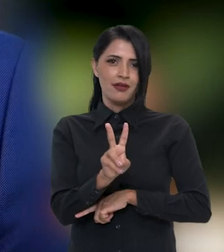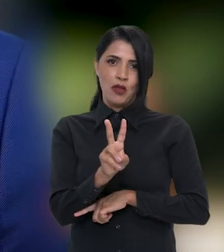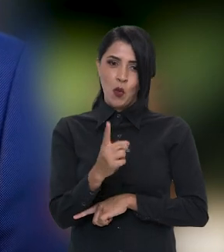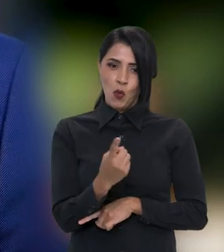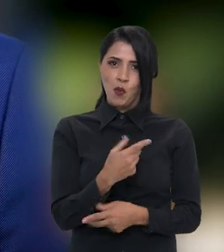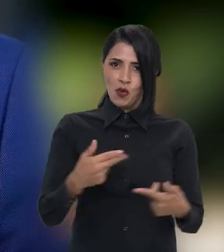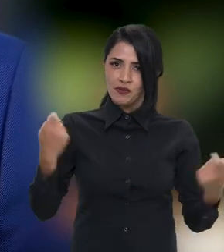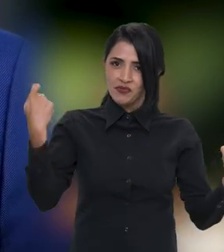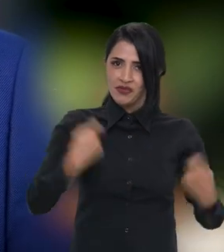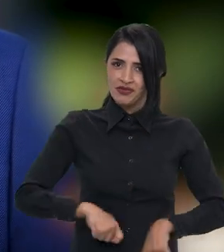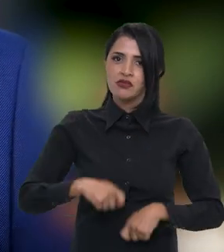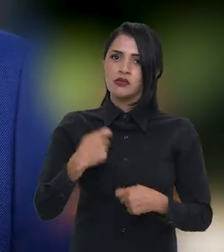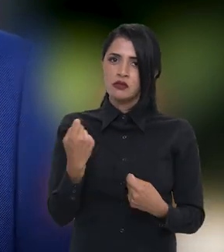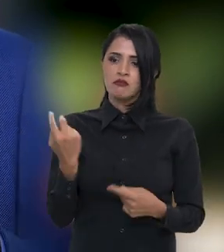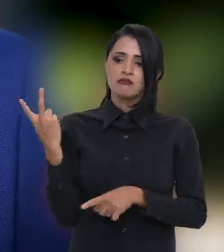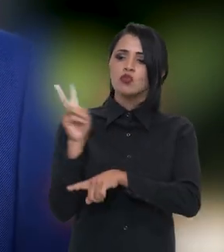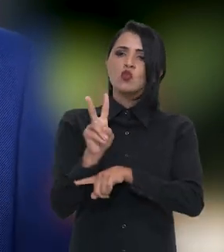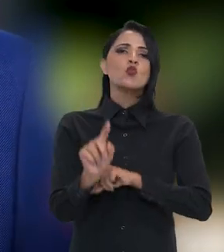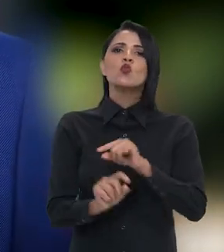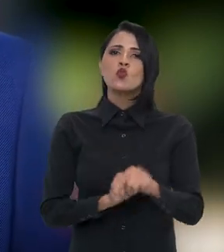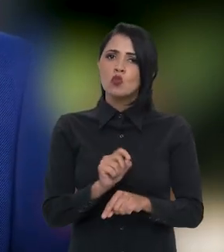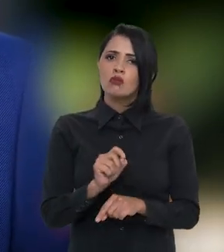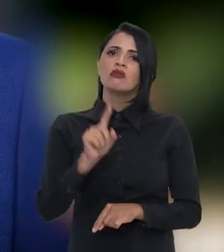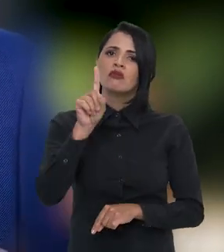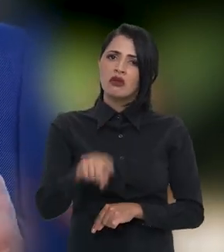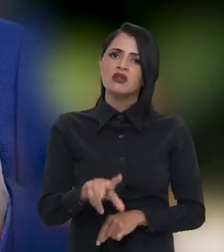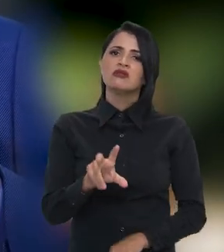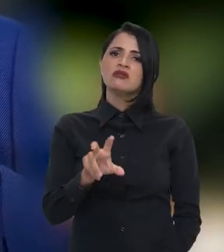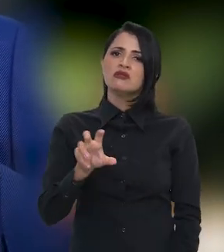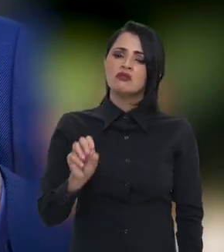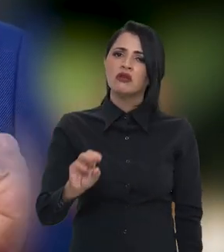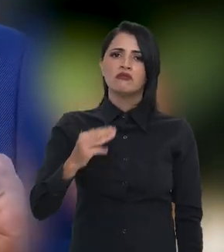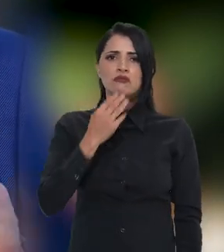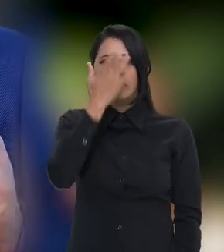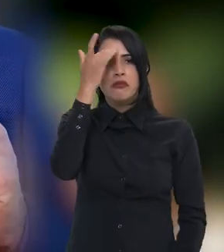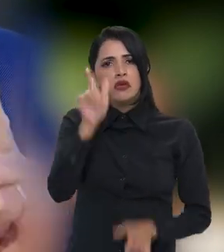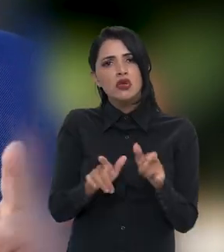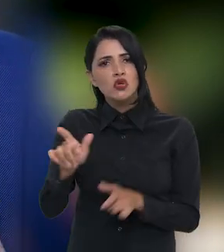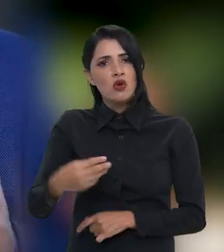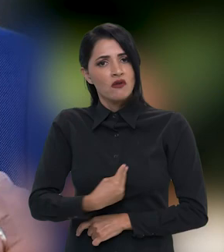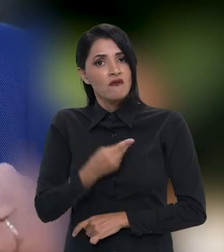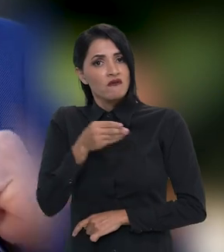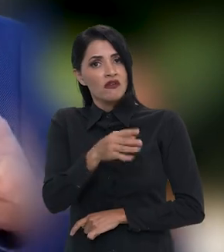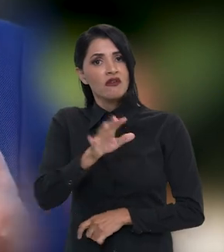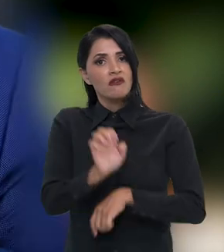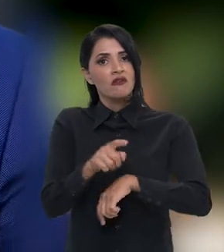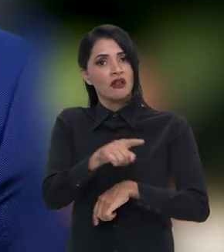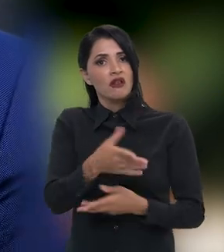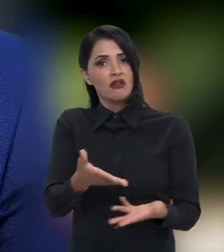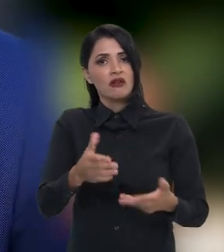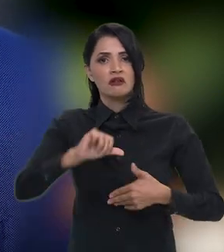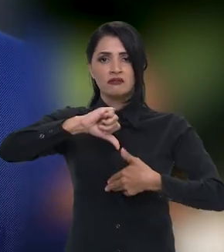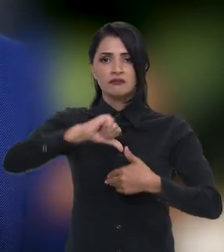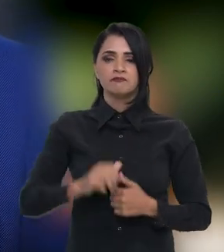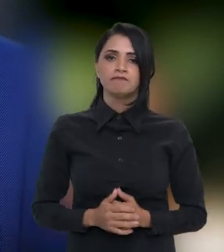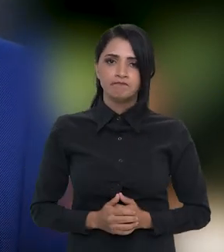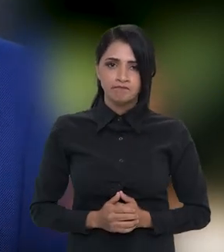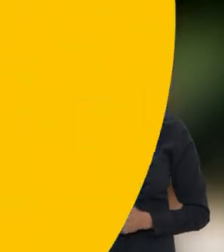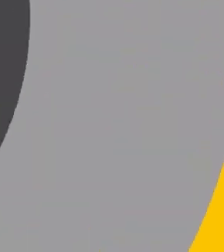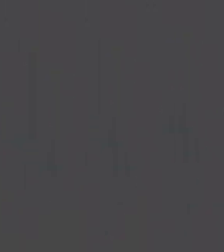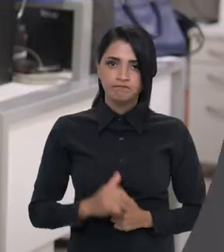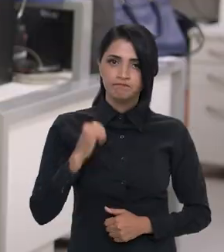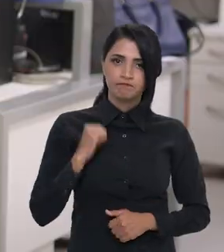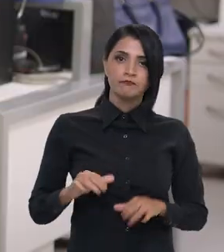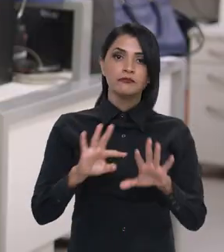preservação, uma coisa que nós temos que preservar são 50 milhões de pessoas que moram na Amazônia da América do